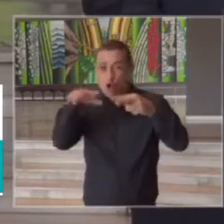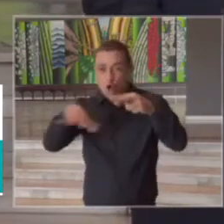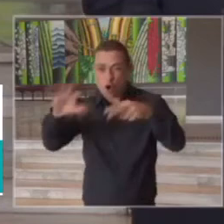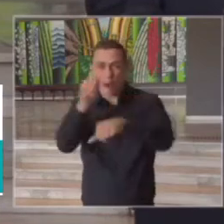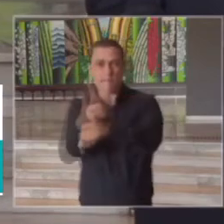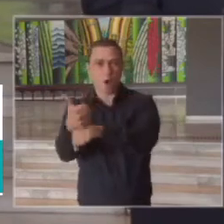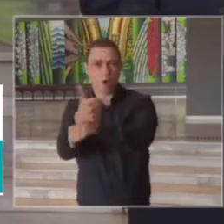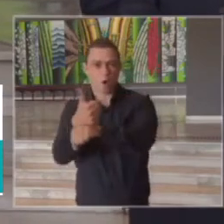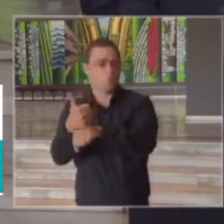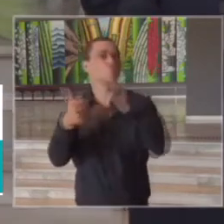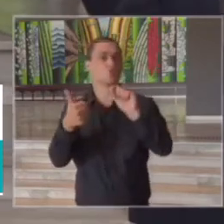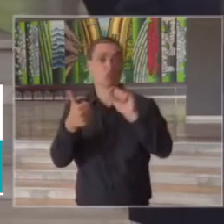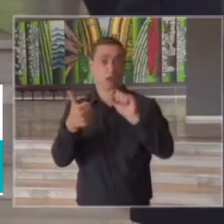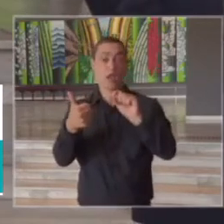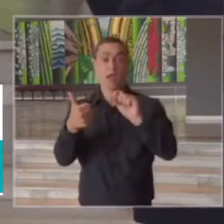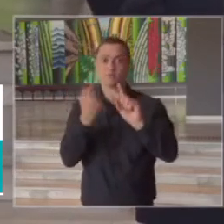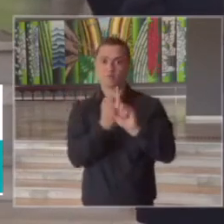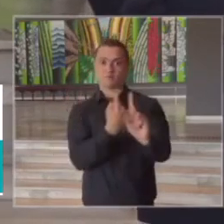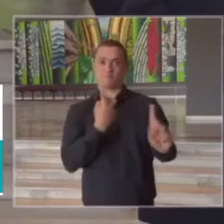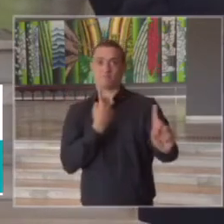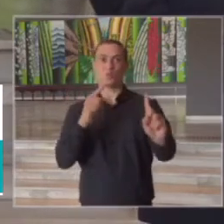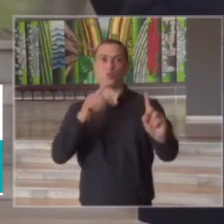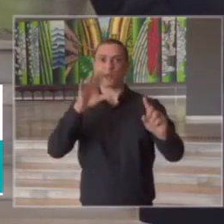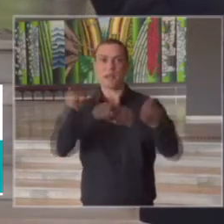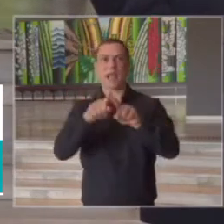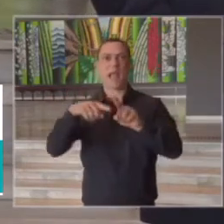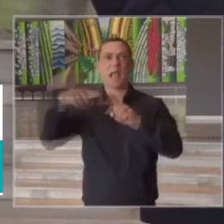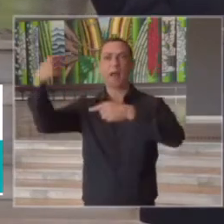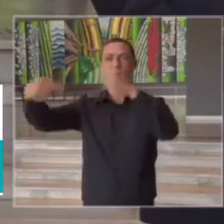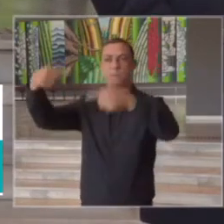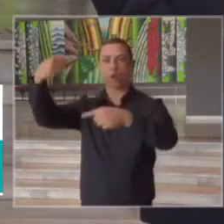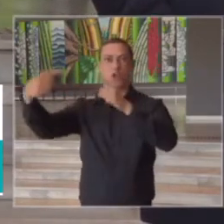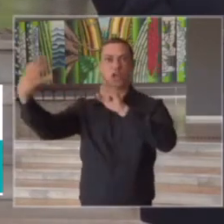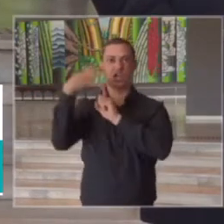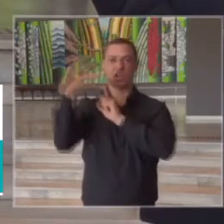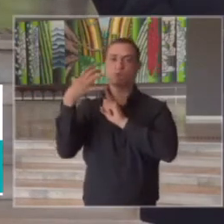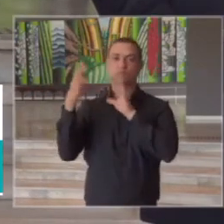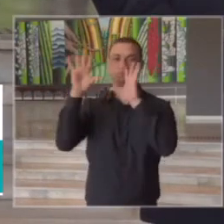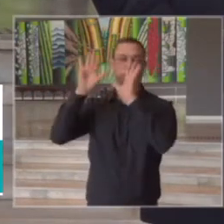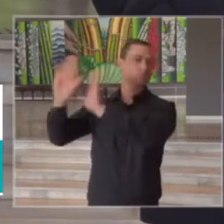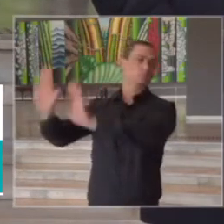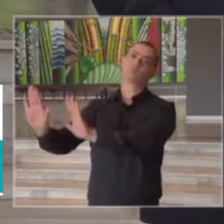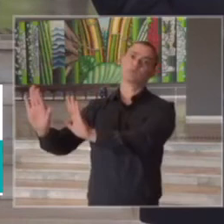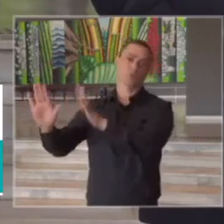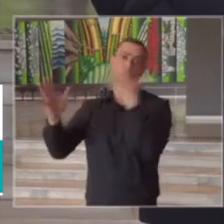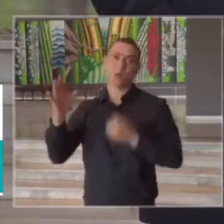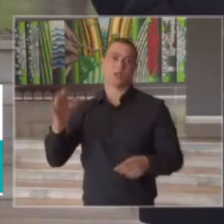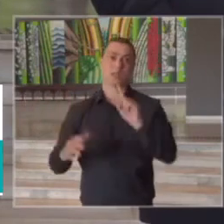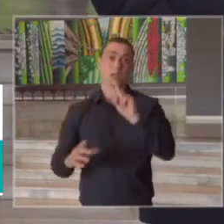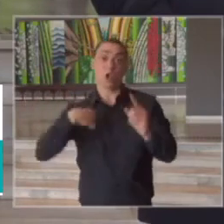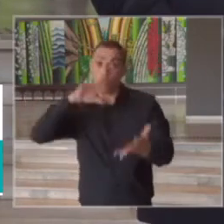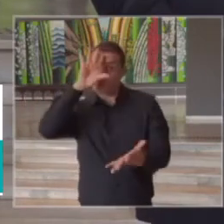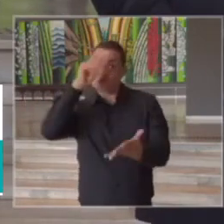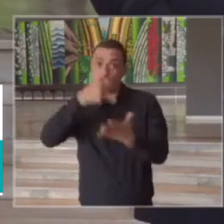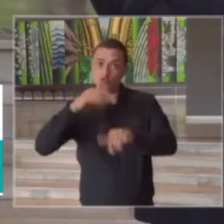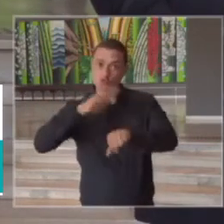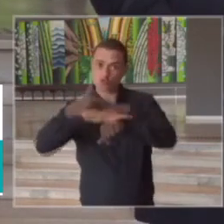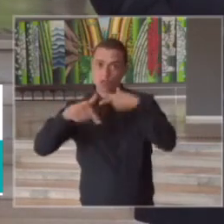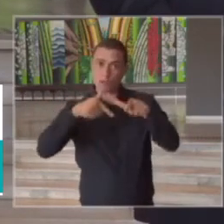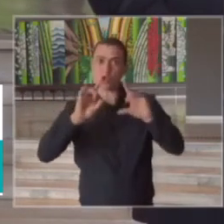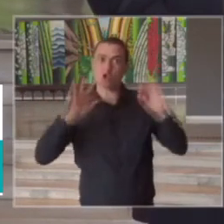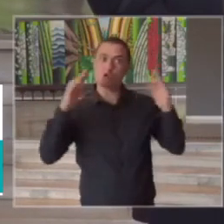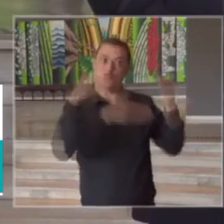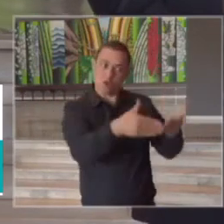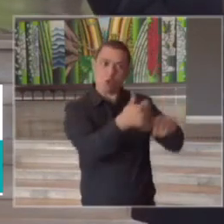técnica primeiro é de estar afastado de qualquer decisão de ordem política as decisões repito são todas de ordem técnica técnica